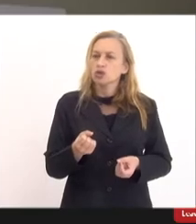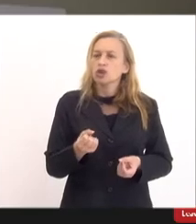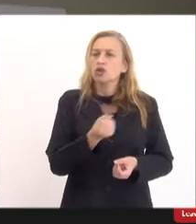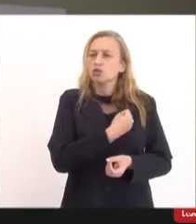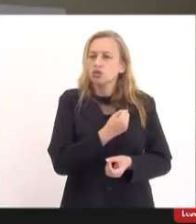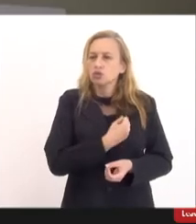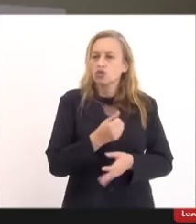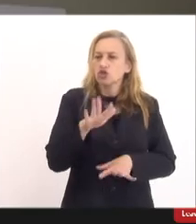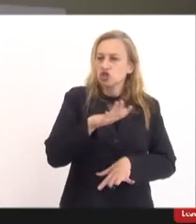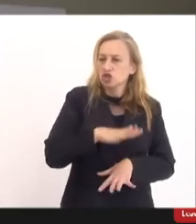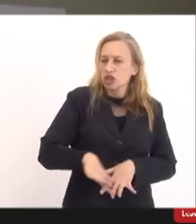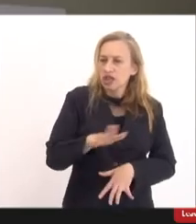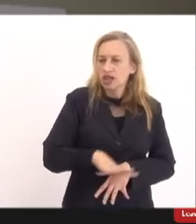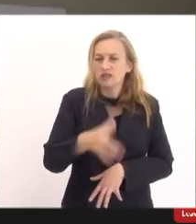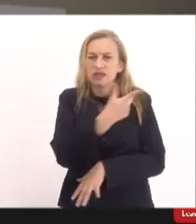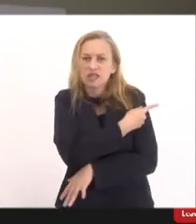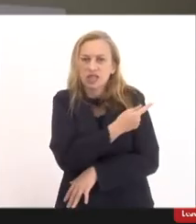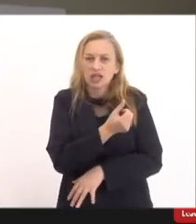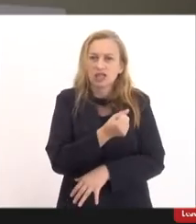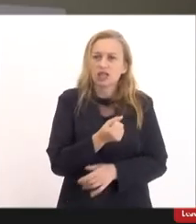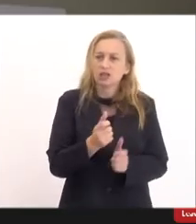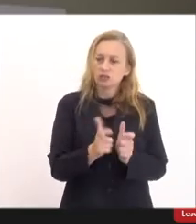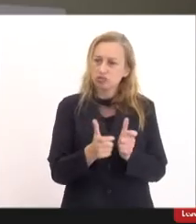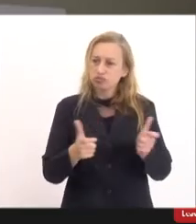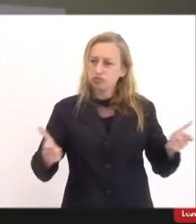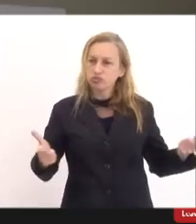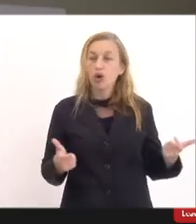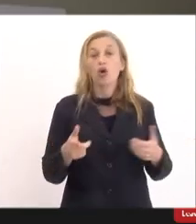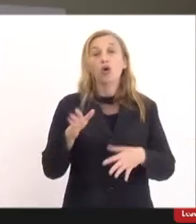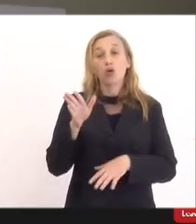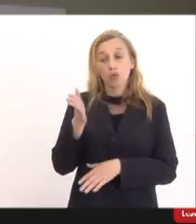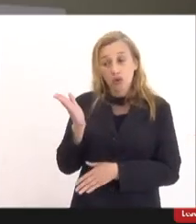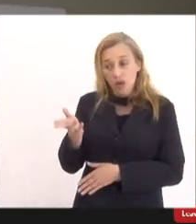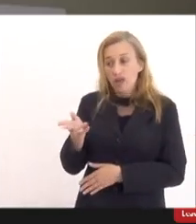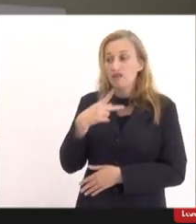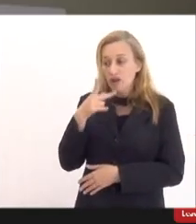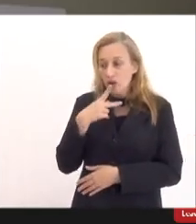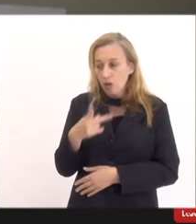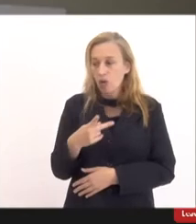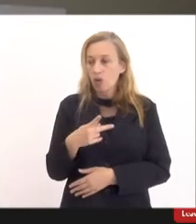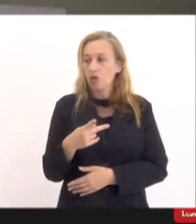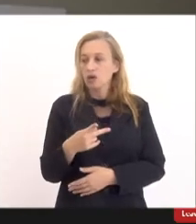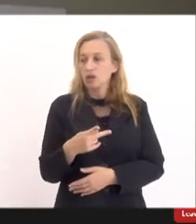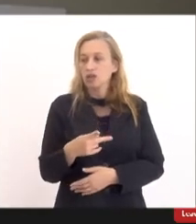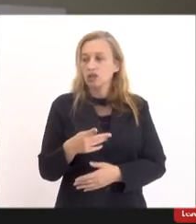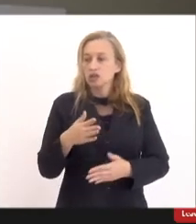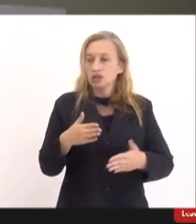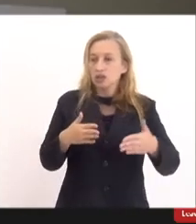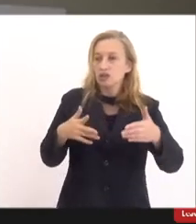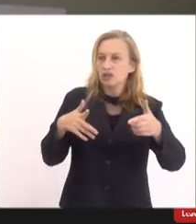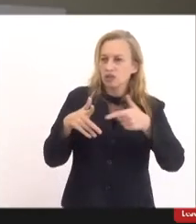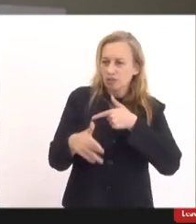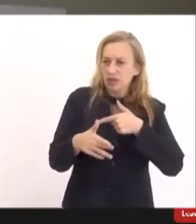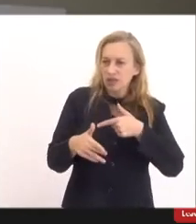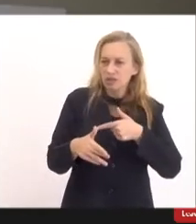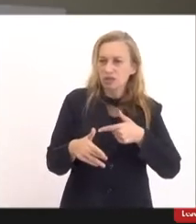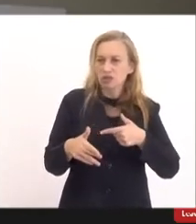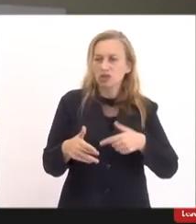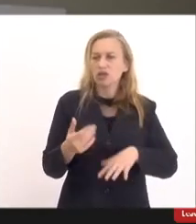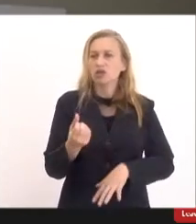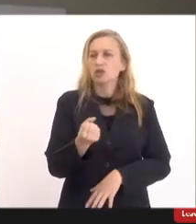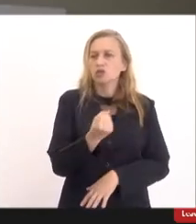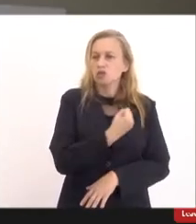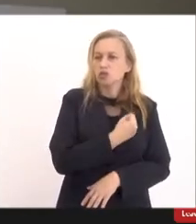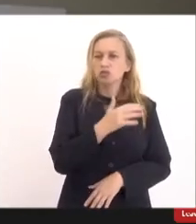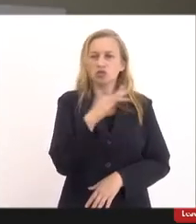vacinadas aumente, porque realmente como ele mesmo disse, a gente teve a interrupção de um ciclo de mortalidade,